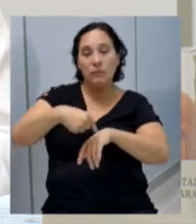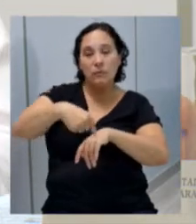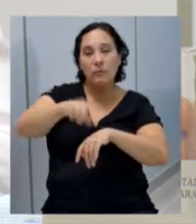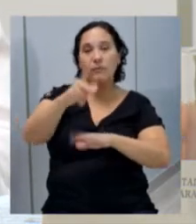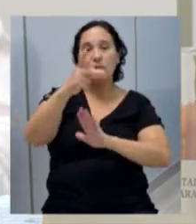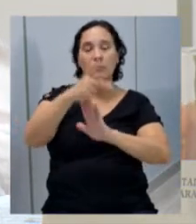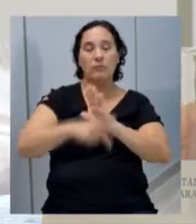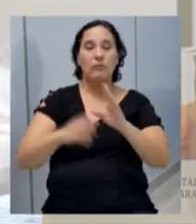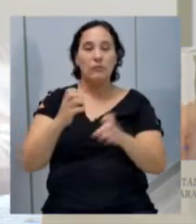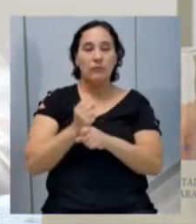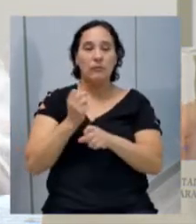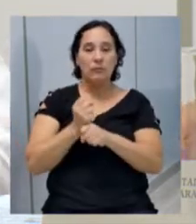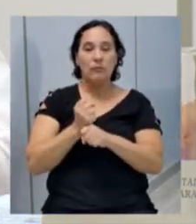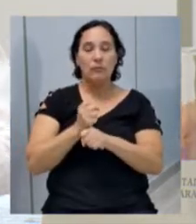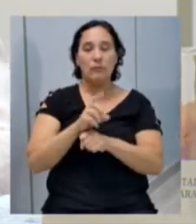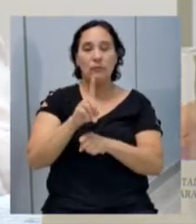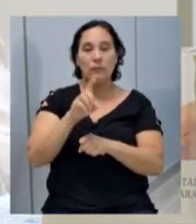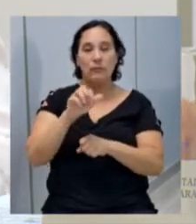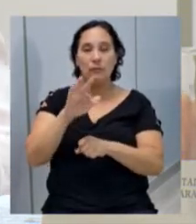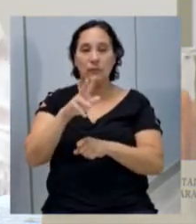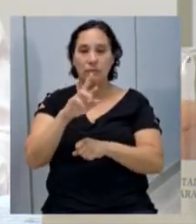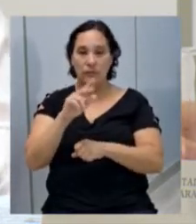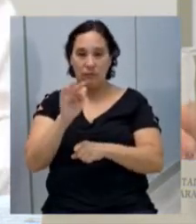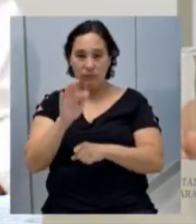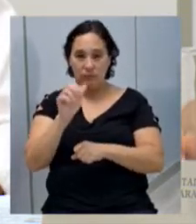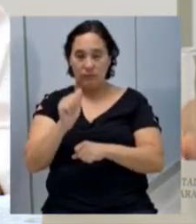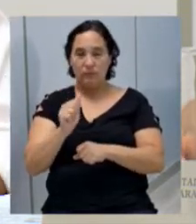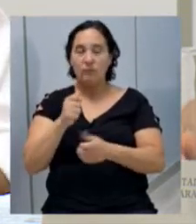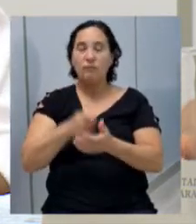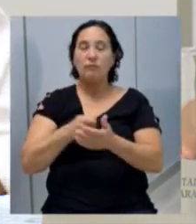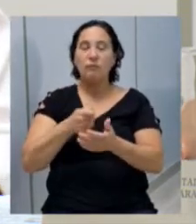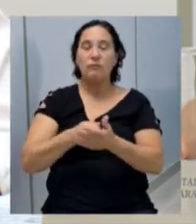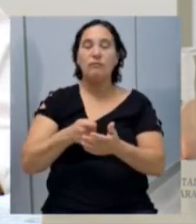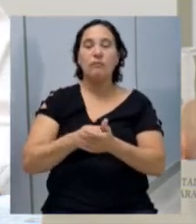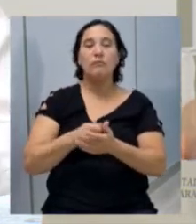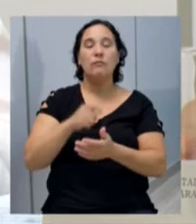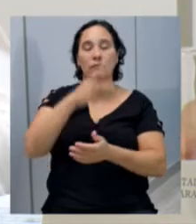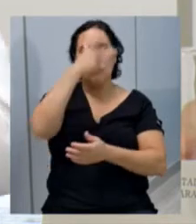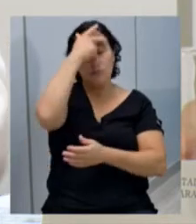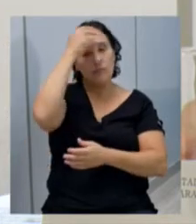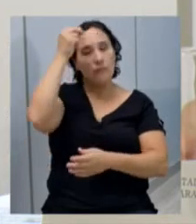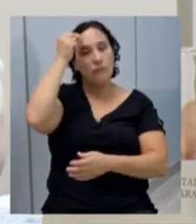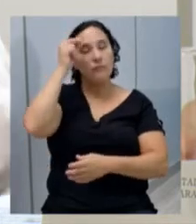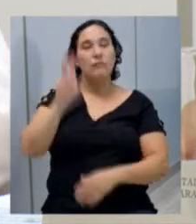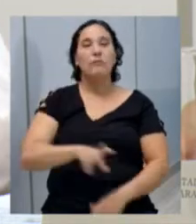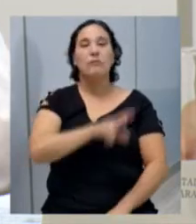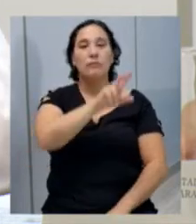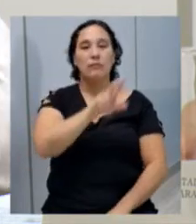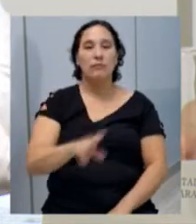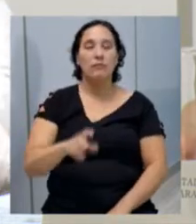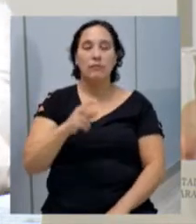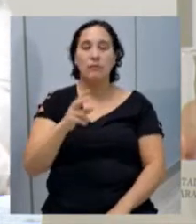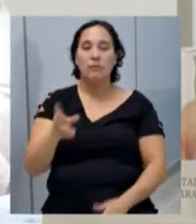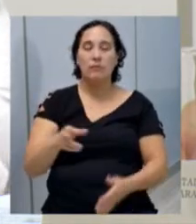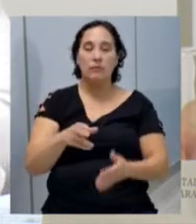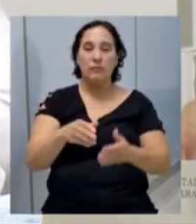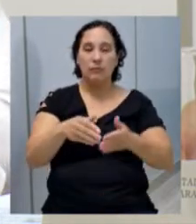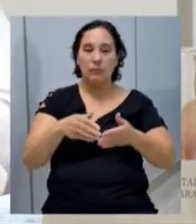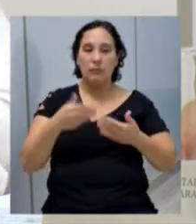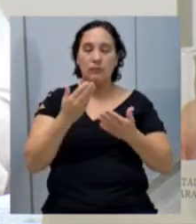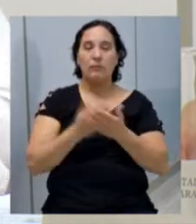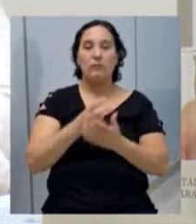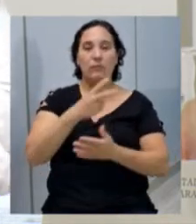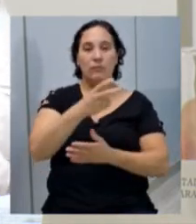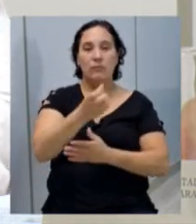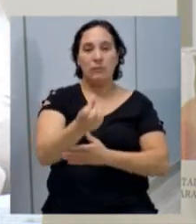o projeto e a obra, e que o DEINFRA se esforçará para atender. Da Prefeitura Municipal de Xancherê, respondendo ao requerimento número